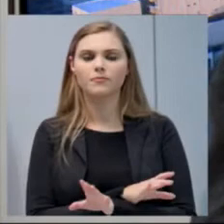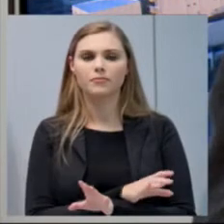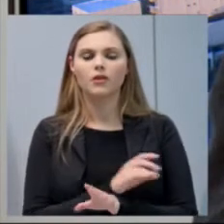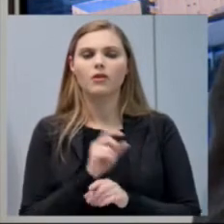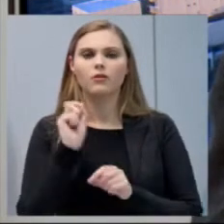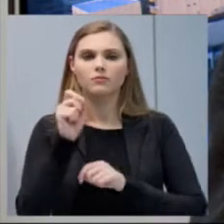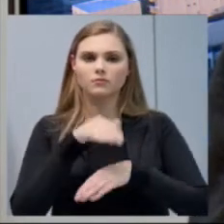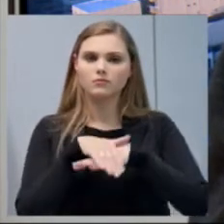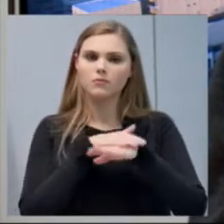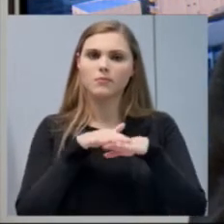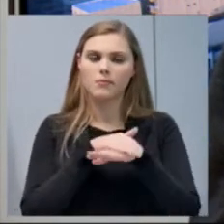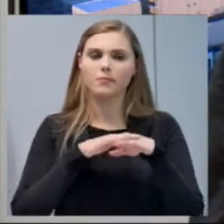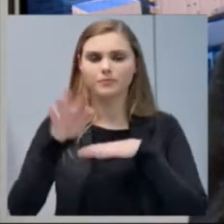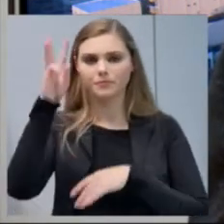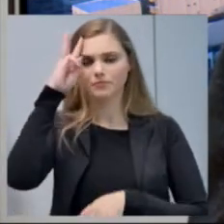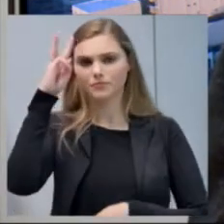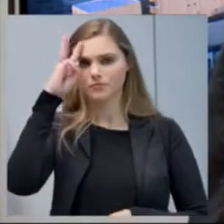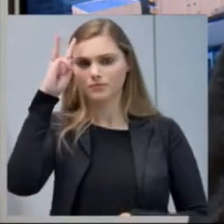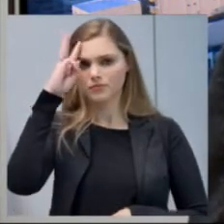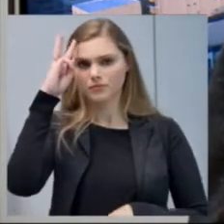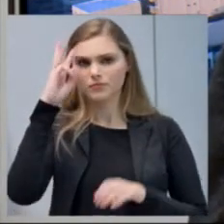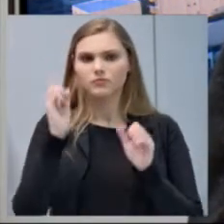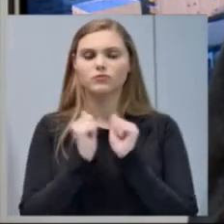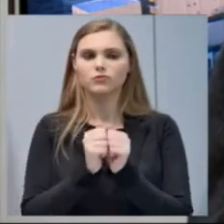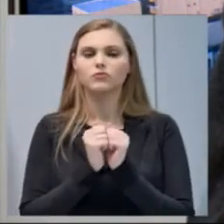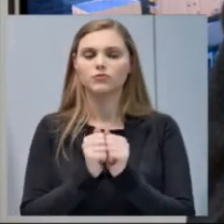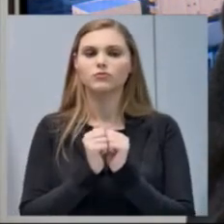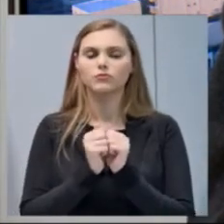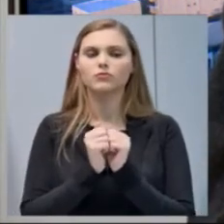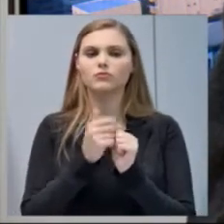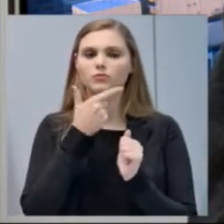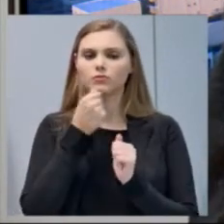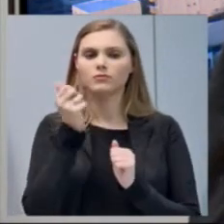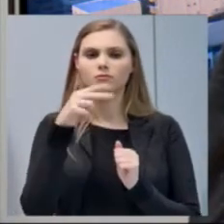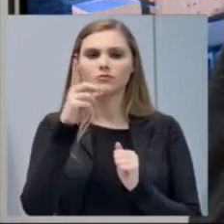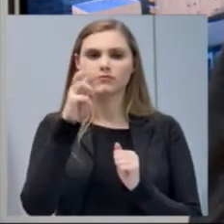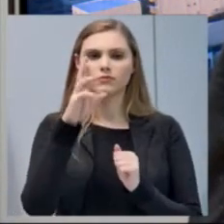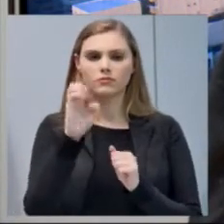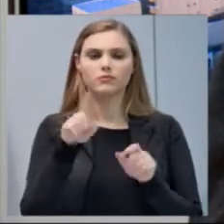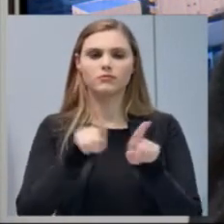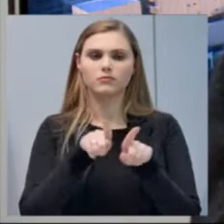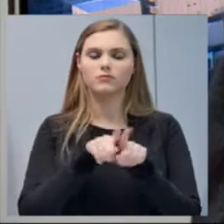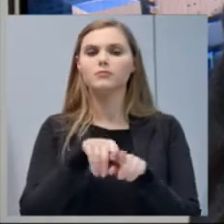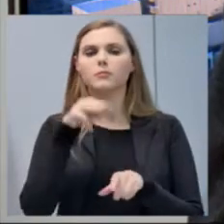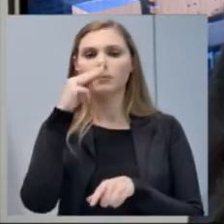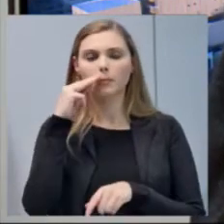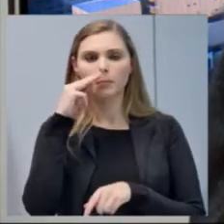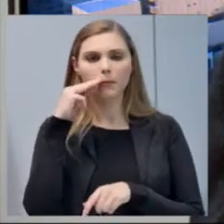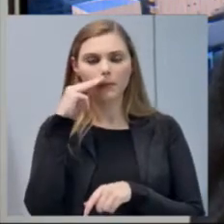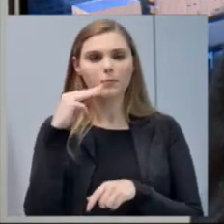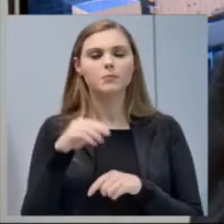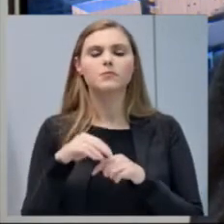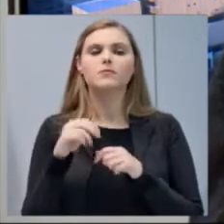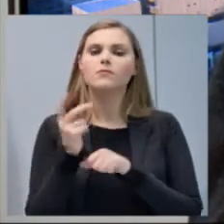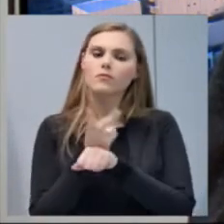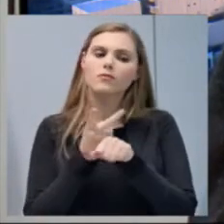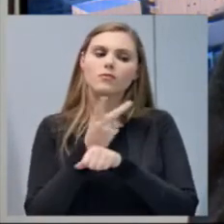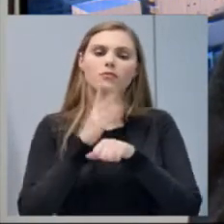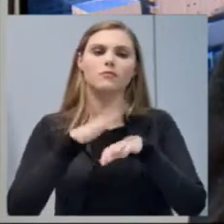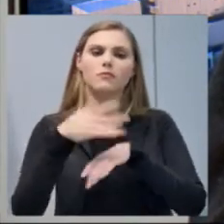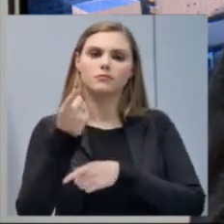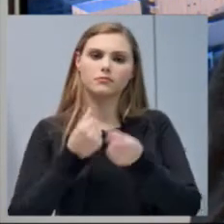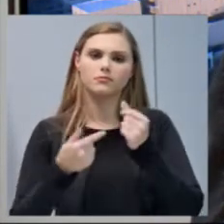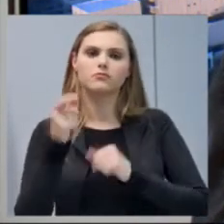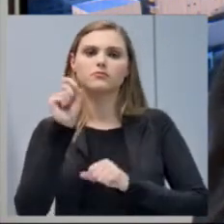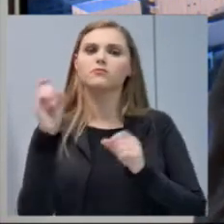nessa terça-feira, então, juntamente com o André e o seu Avelino, vamos buscar mais recursos para que isso termine.